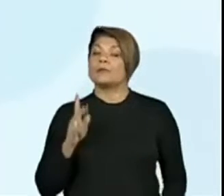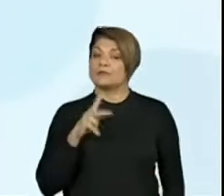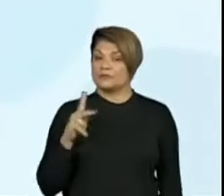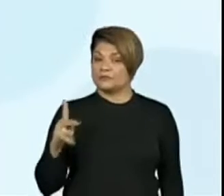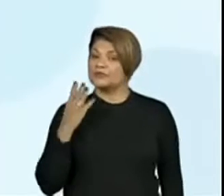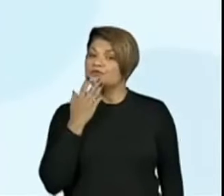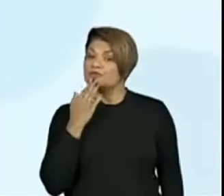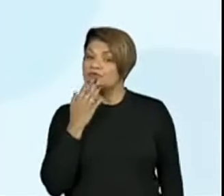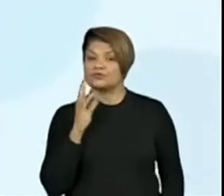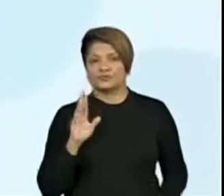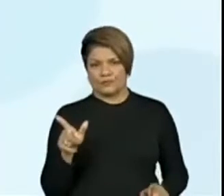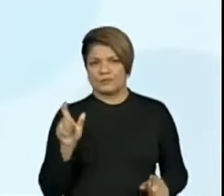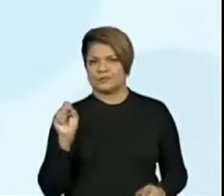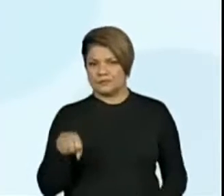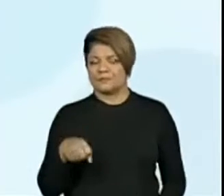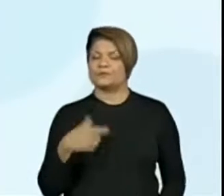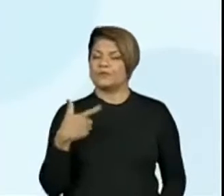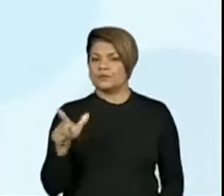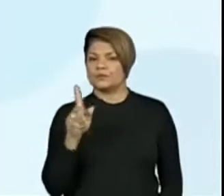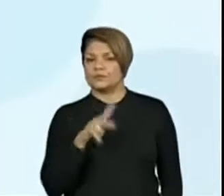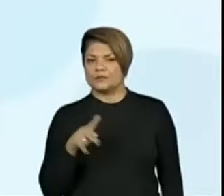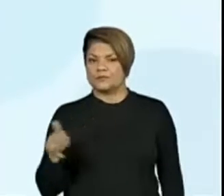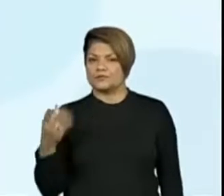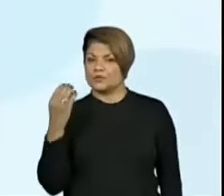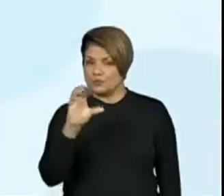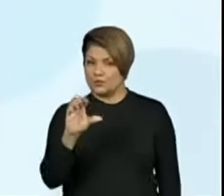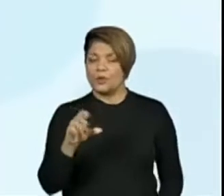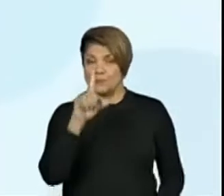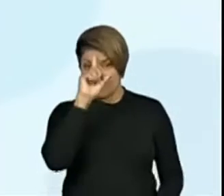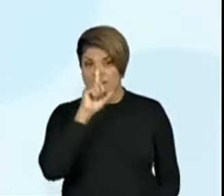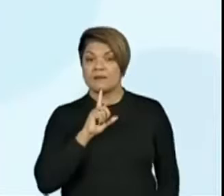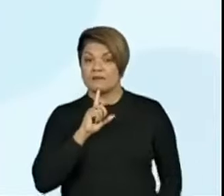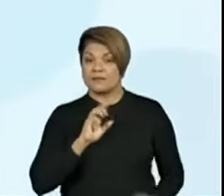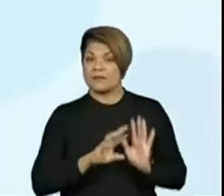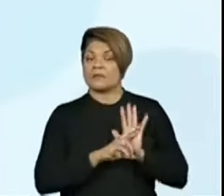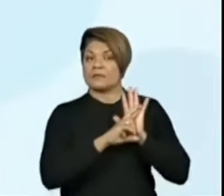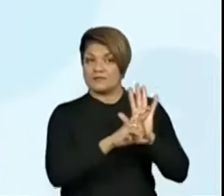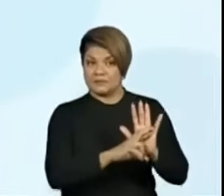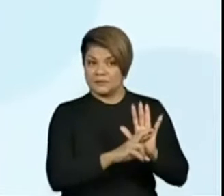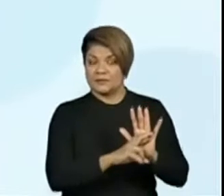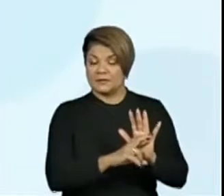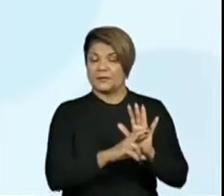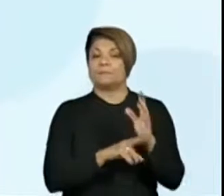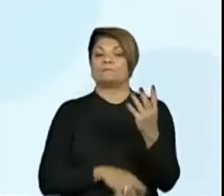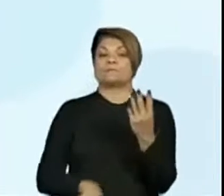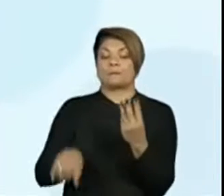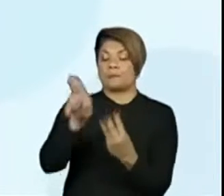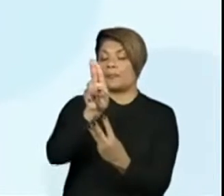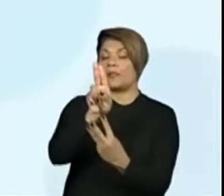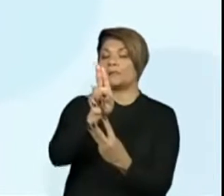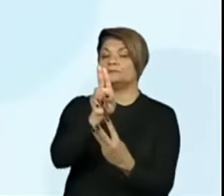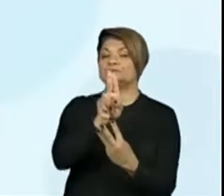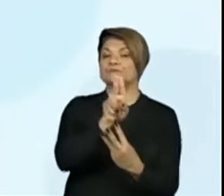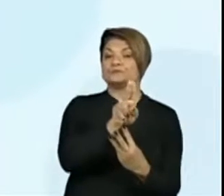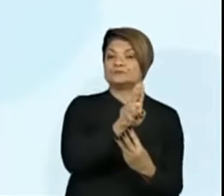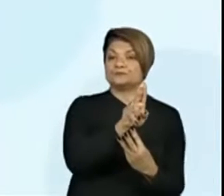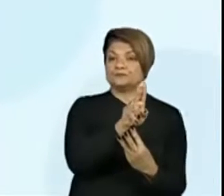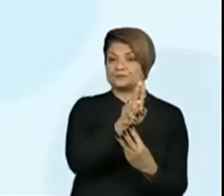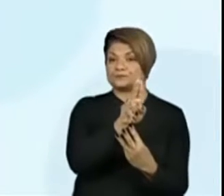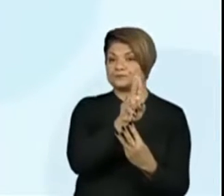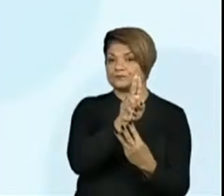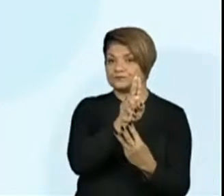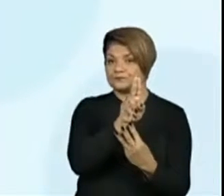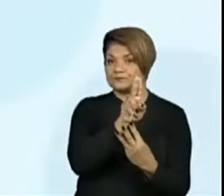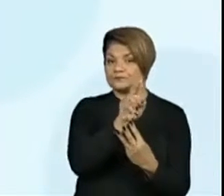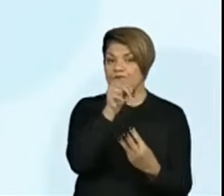diferentes, sim. Aí, a professora também colocou, as amarelas representam as unidades. Isso mesmo. Então, já que as amarelas